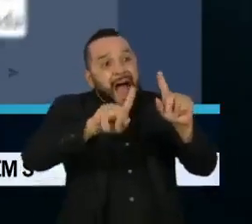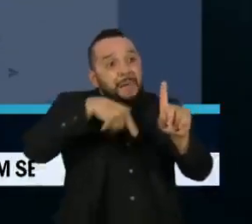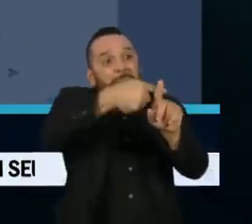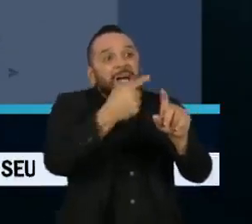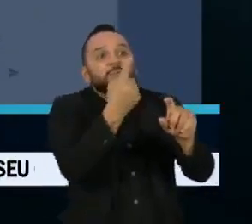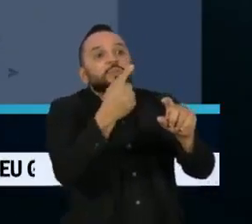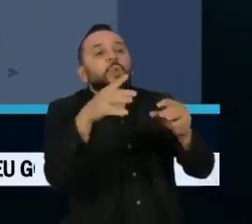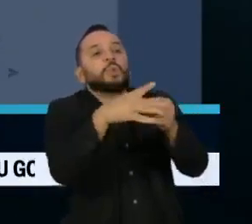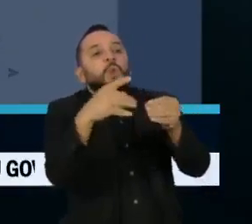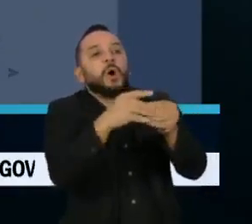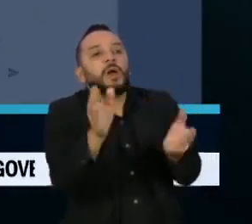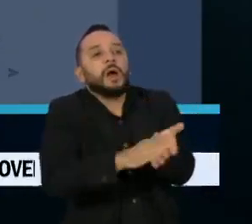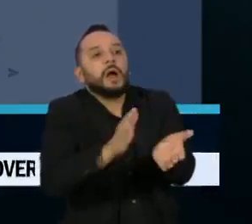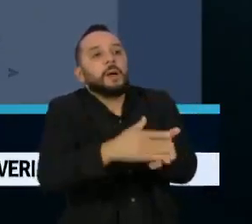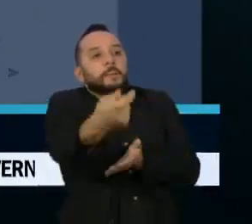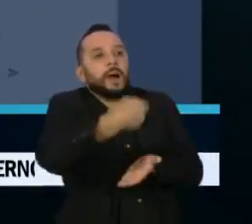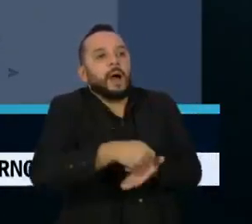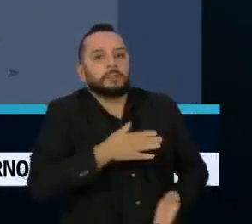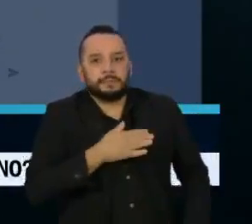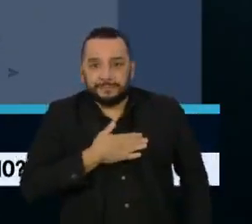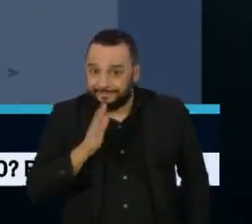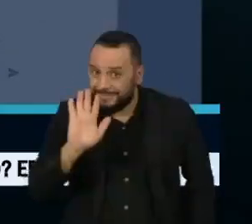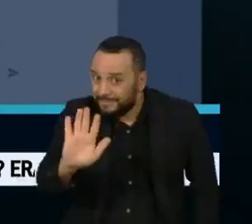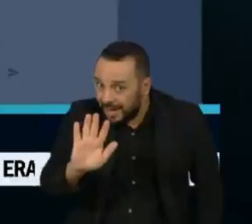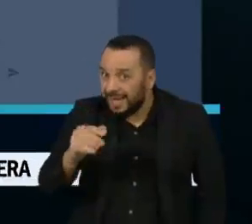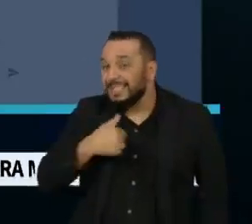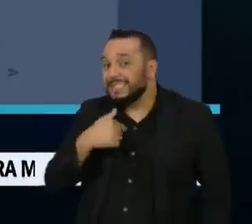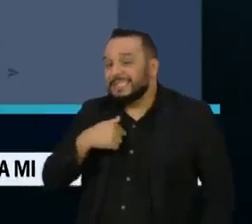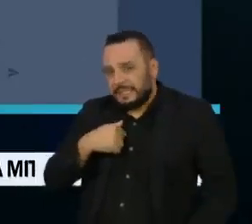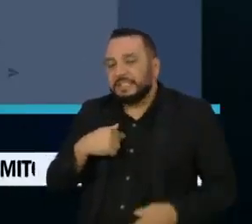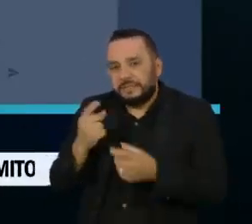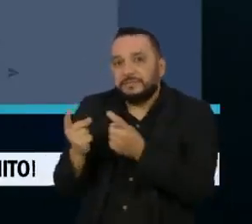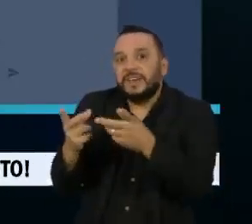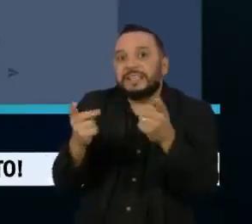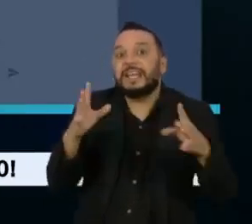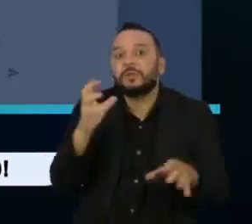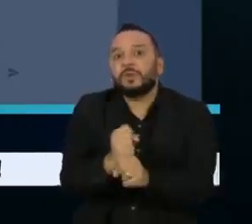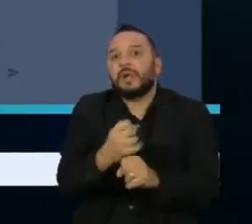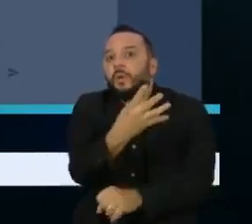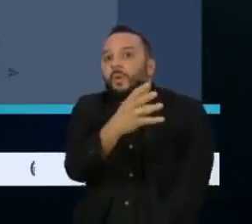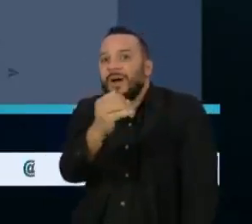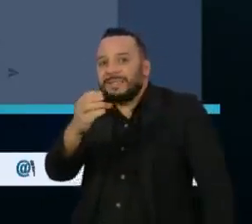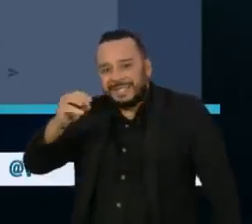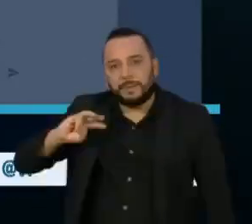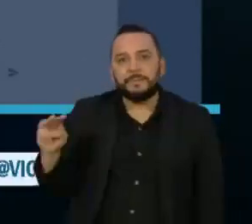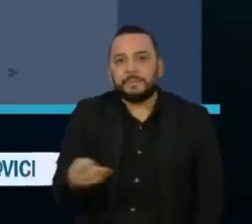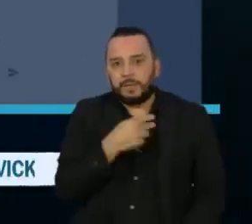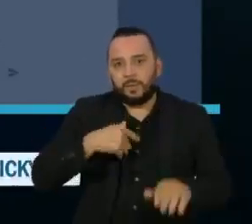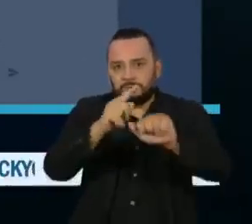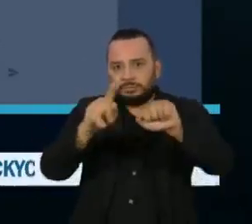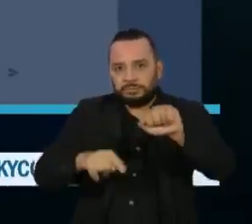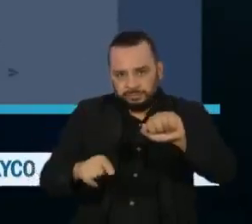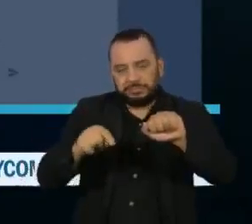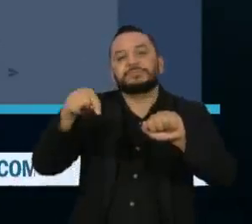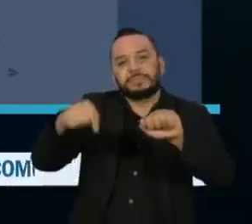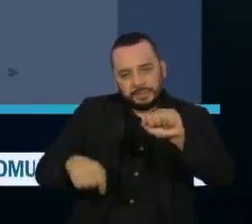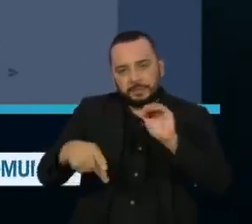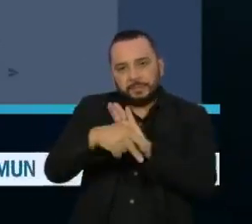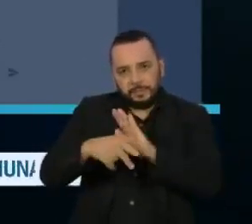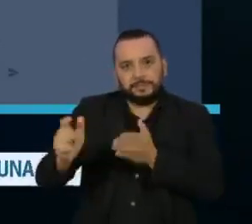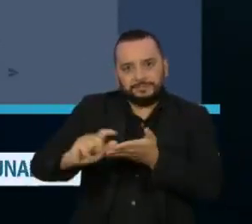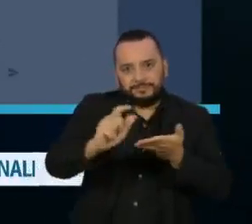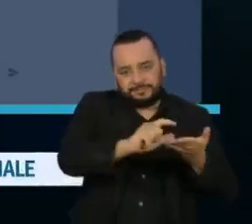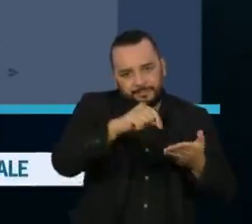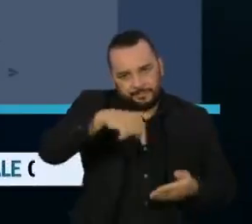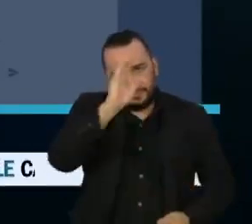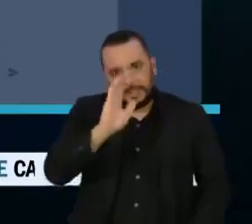jornal, Dominguete relatou que buscou a pasta para vender 400 milhões de doses da AstraZeneca ao Brasil, cada uma por